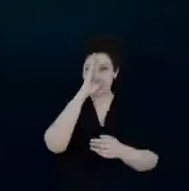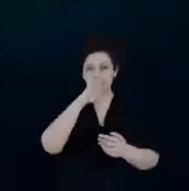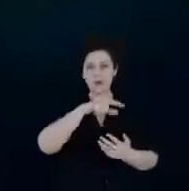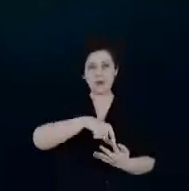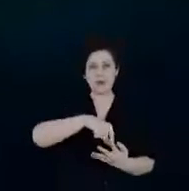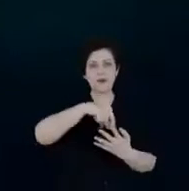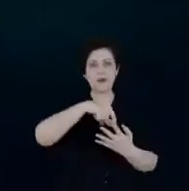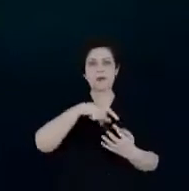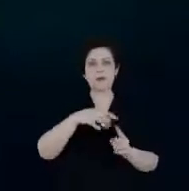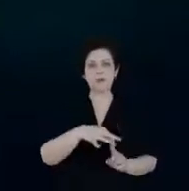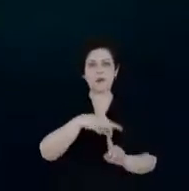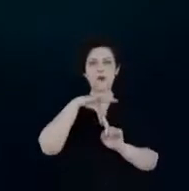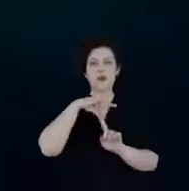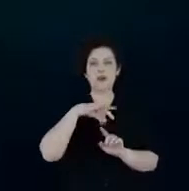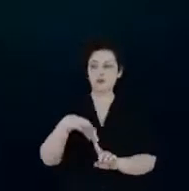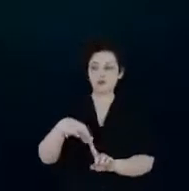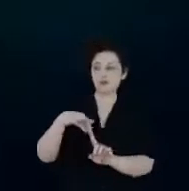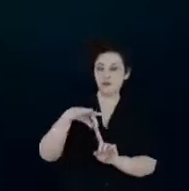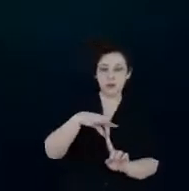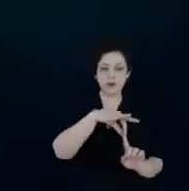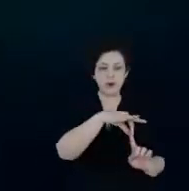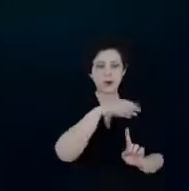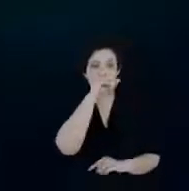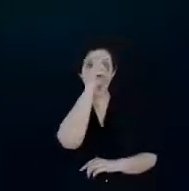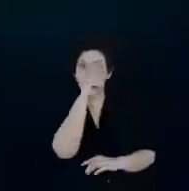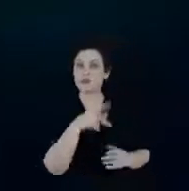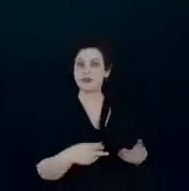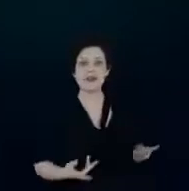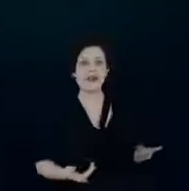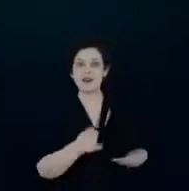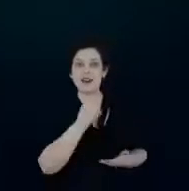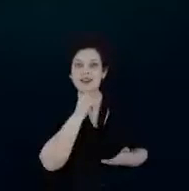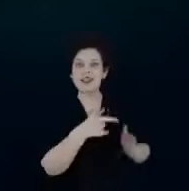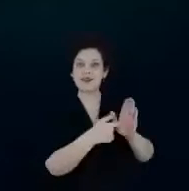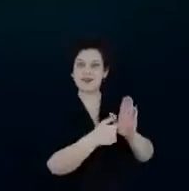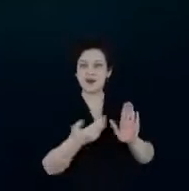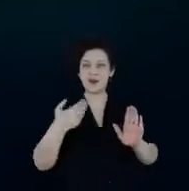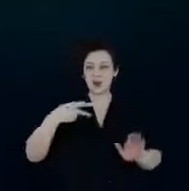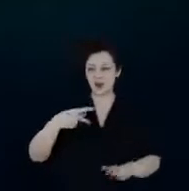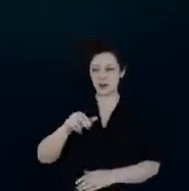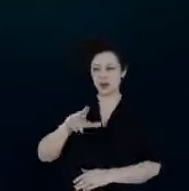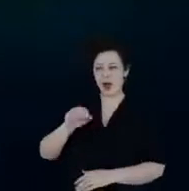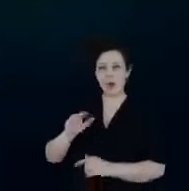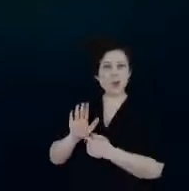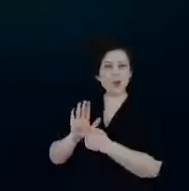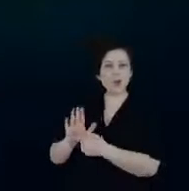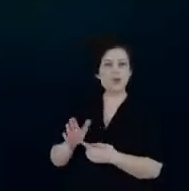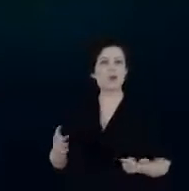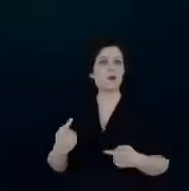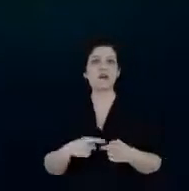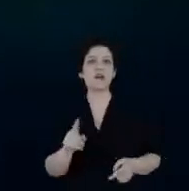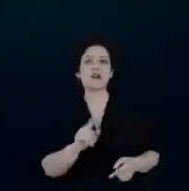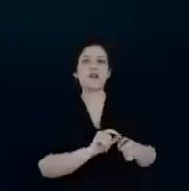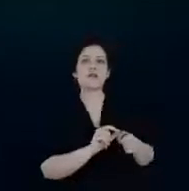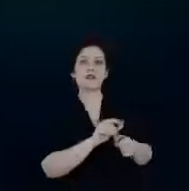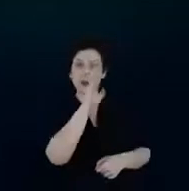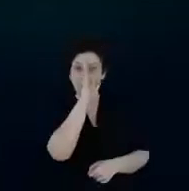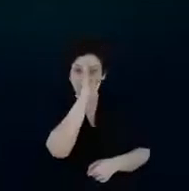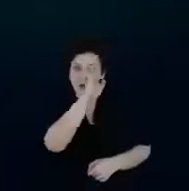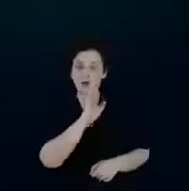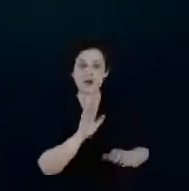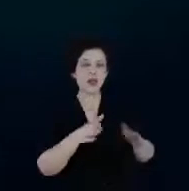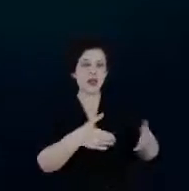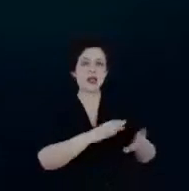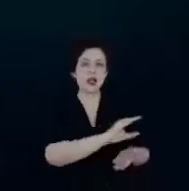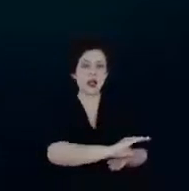exemplo projetos prioritários como dos hospitais demonstrados pelo Paulo por que não fazer um projeto prioritário com esses